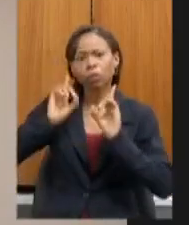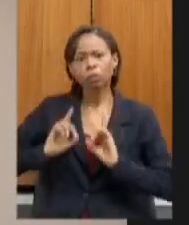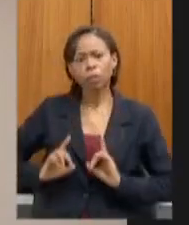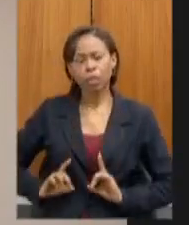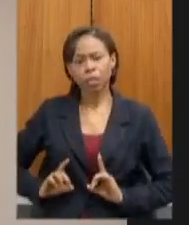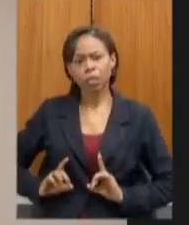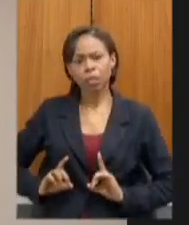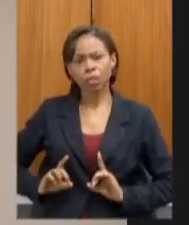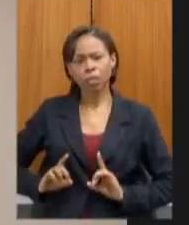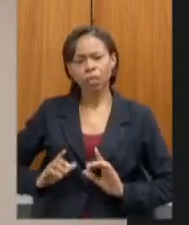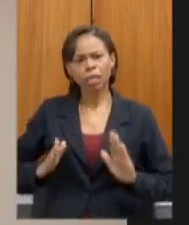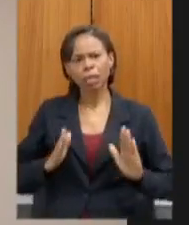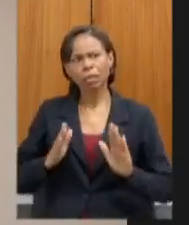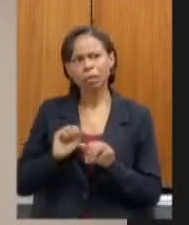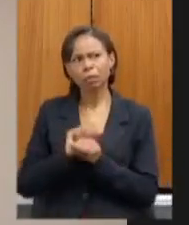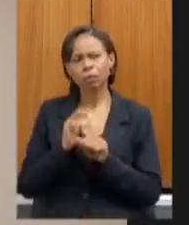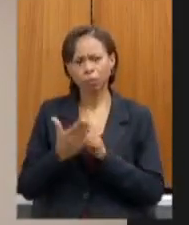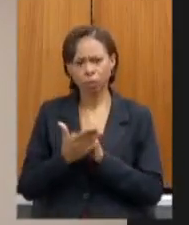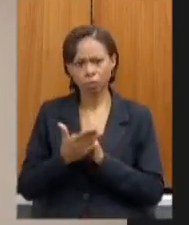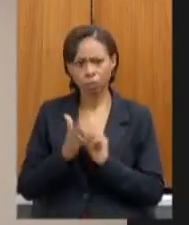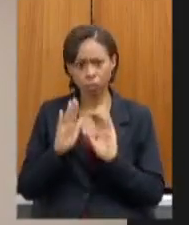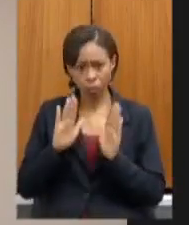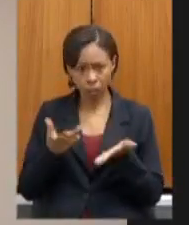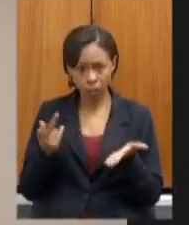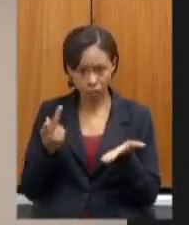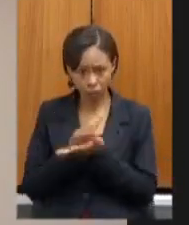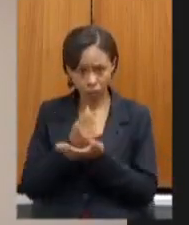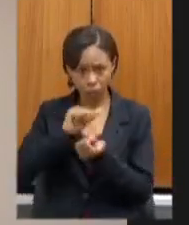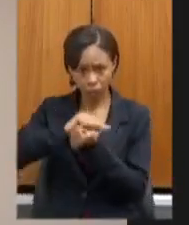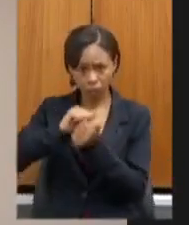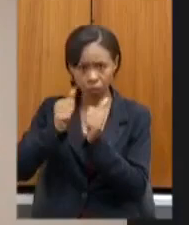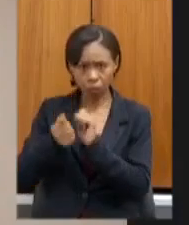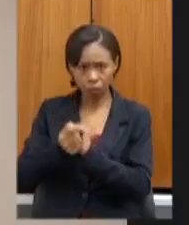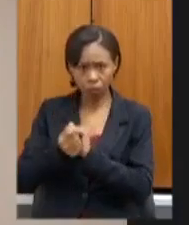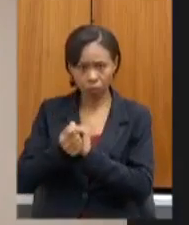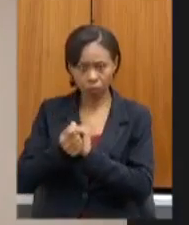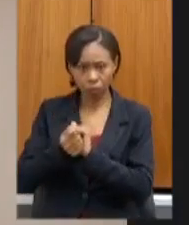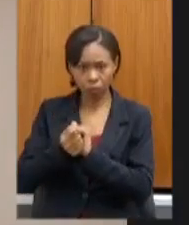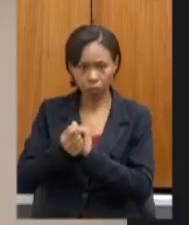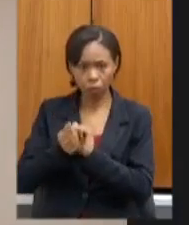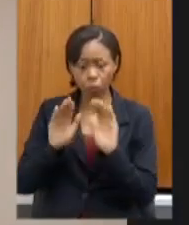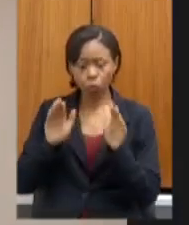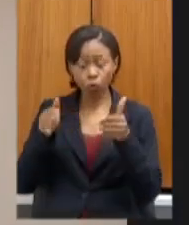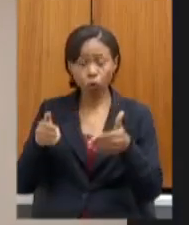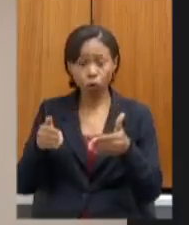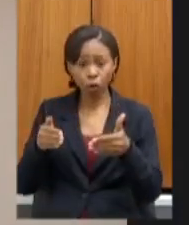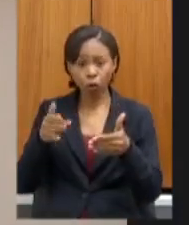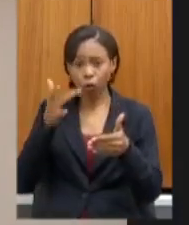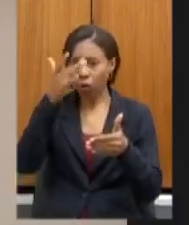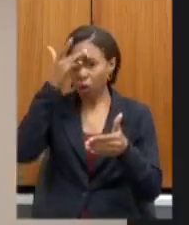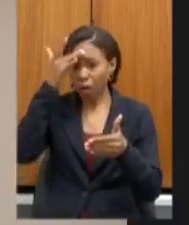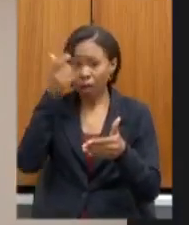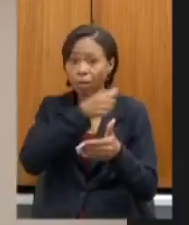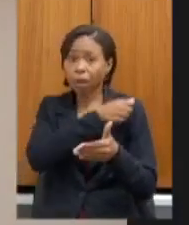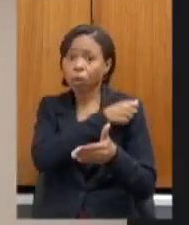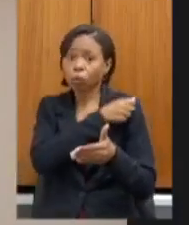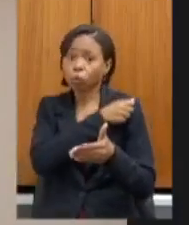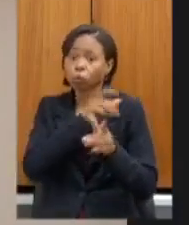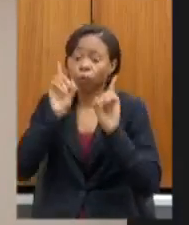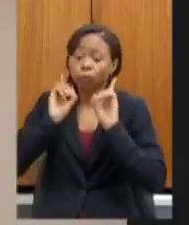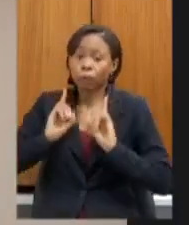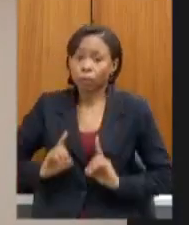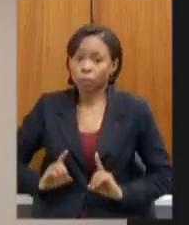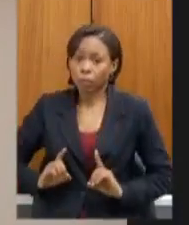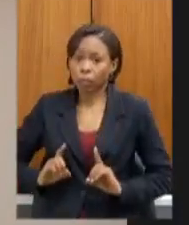houve alguma adaptação feita para que os alunos deficientes conseguissem ter acesso